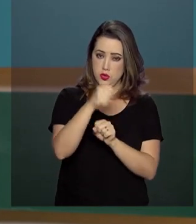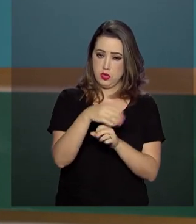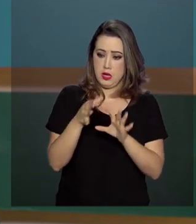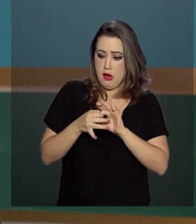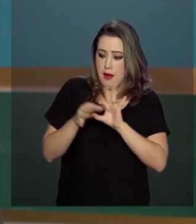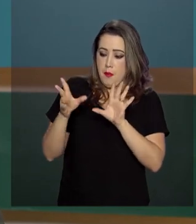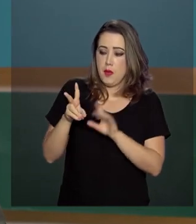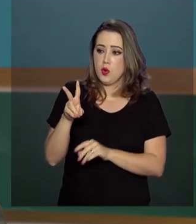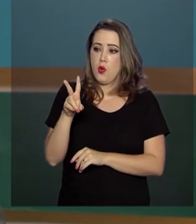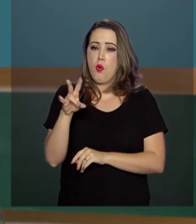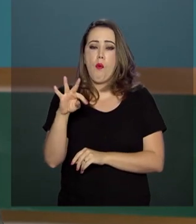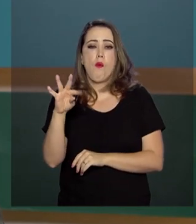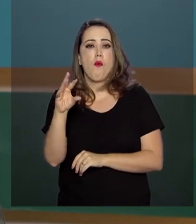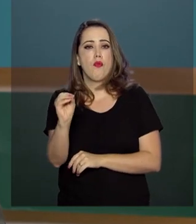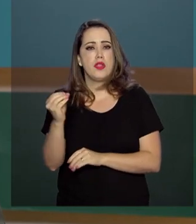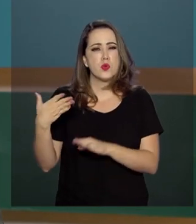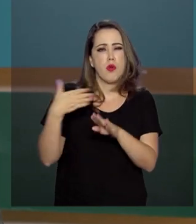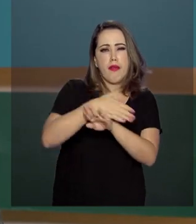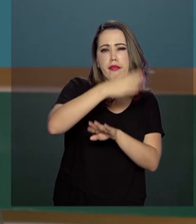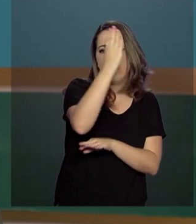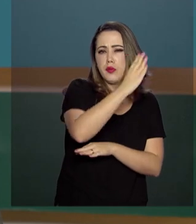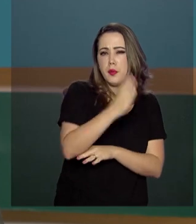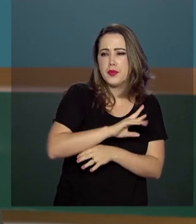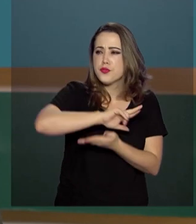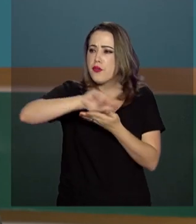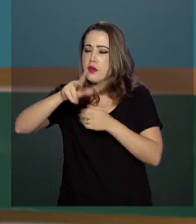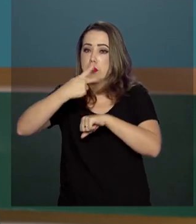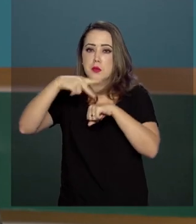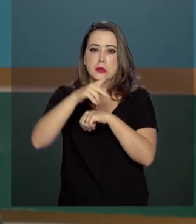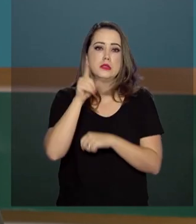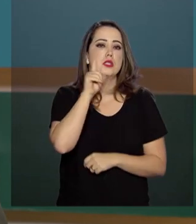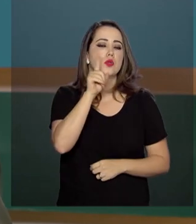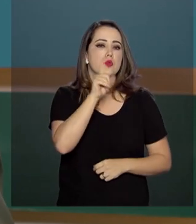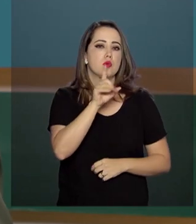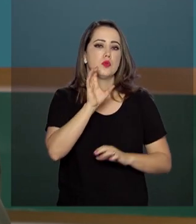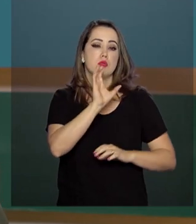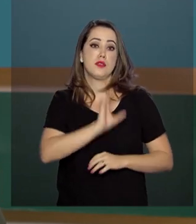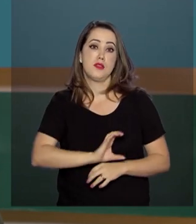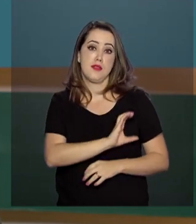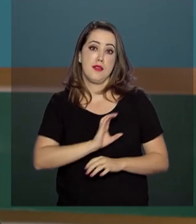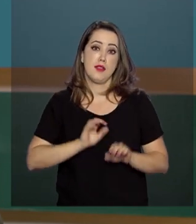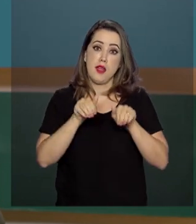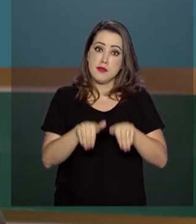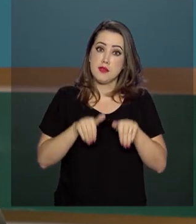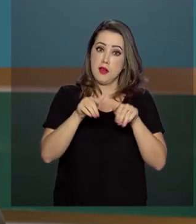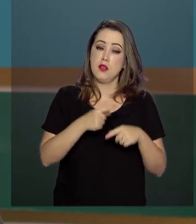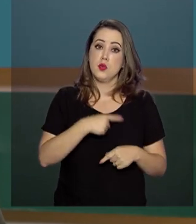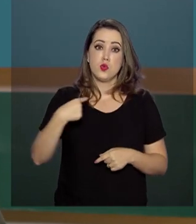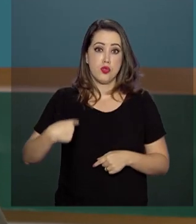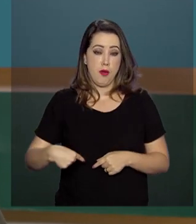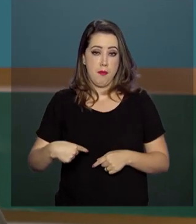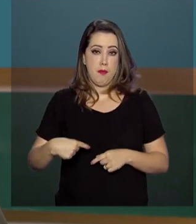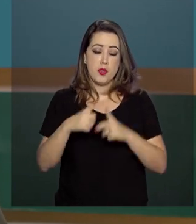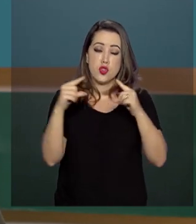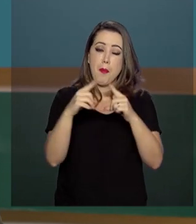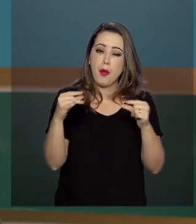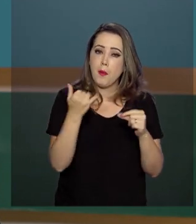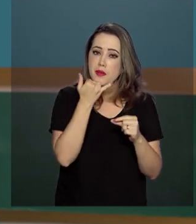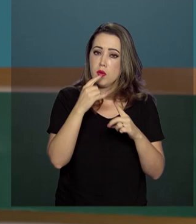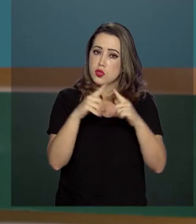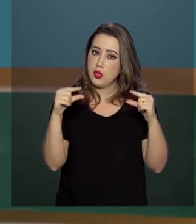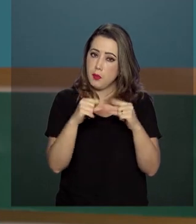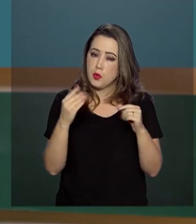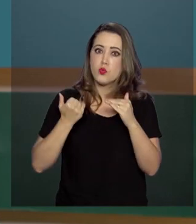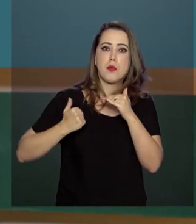visto de turistas dos Estados Unidos, Canadá, Austrália e Japão já resultou num aumento de 53%